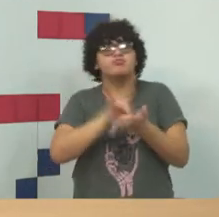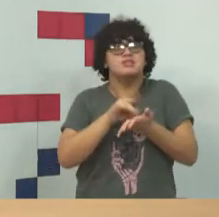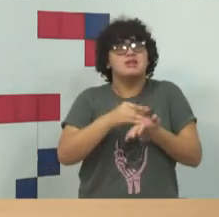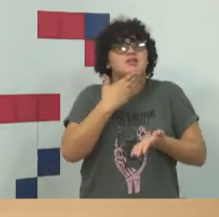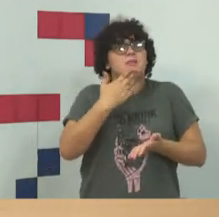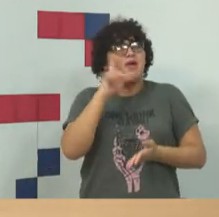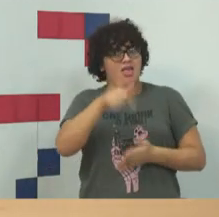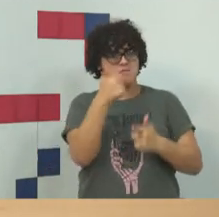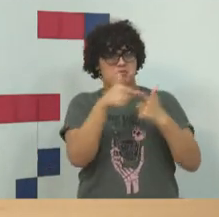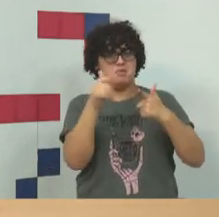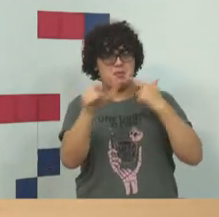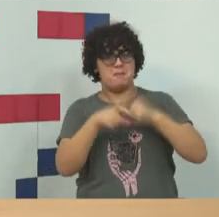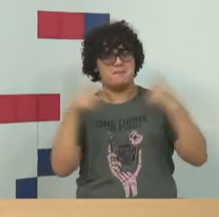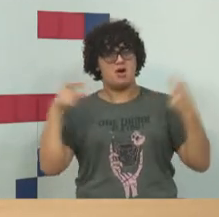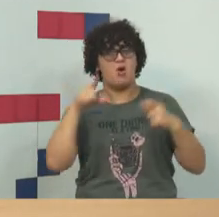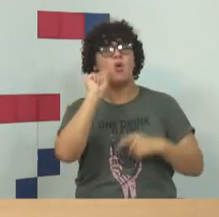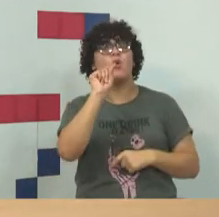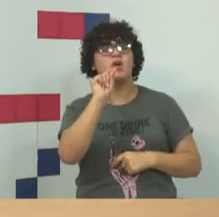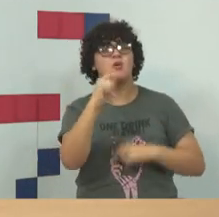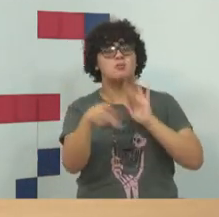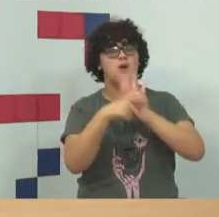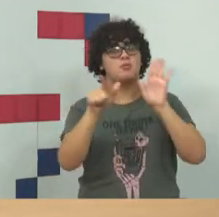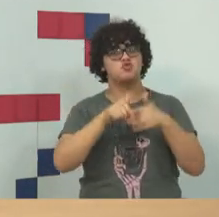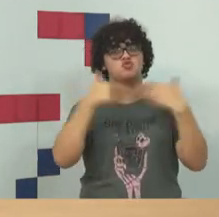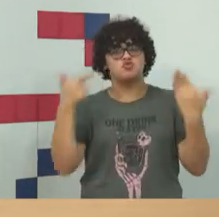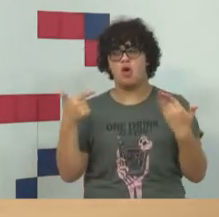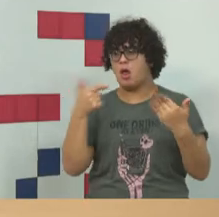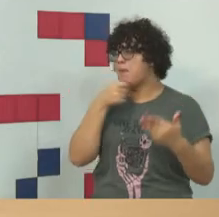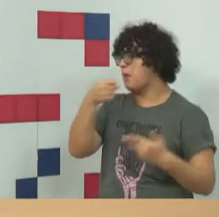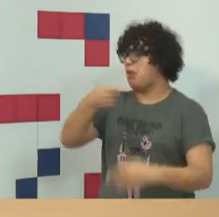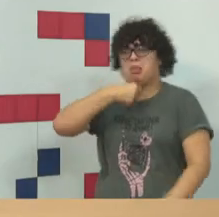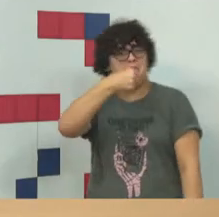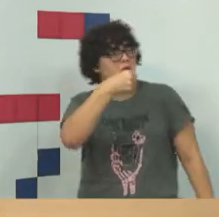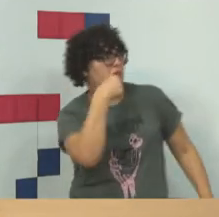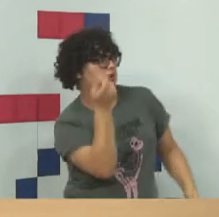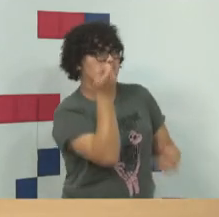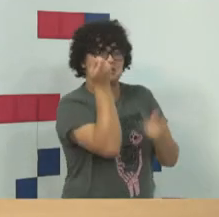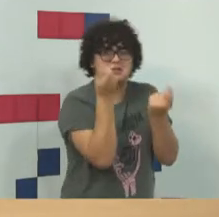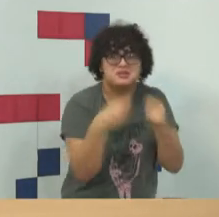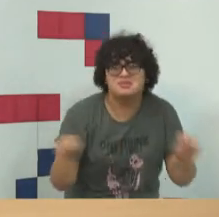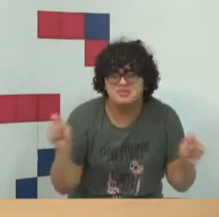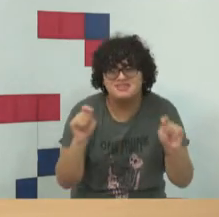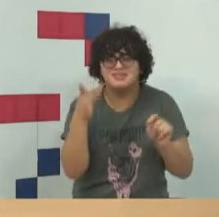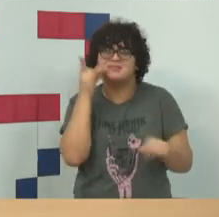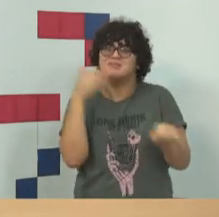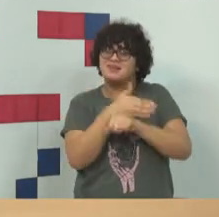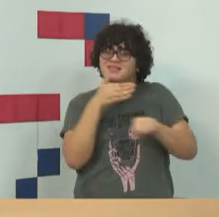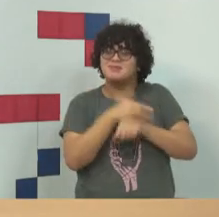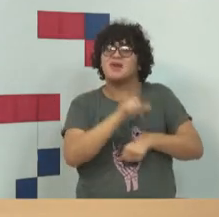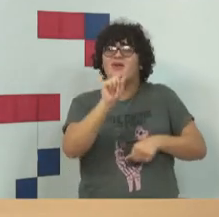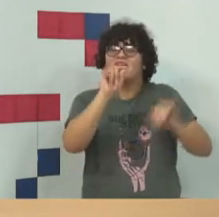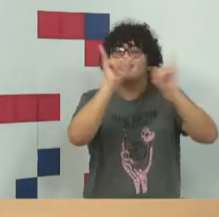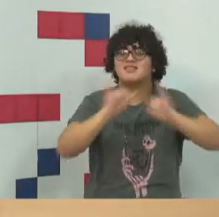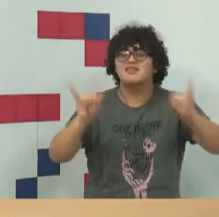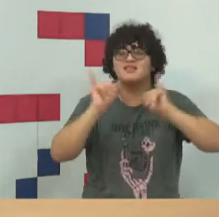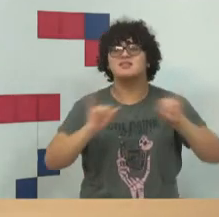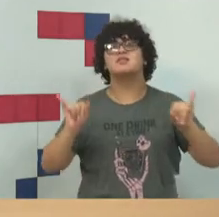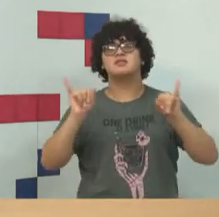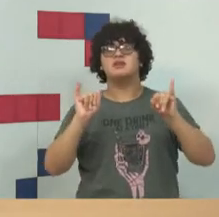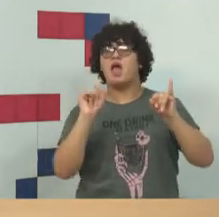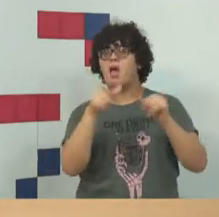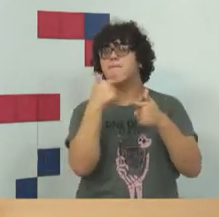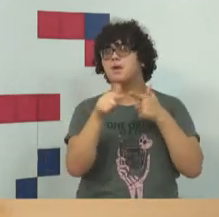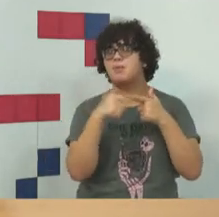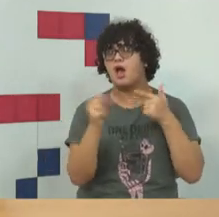aliás, tem até um problema gerado por isso na questão do jornalista, não precisa mais ser jornalista para participar da produção de notícias. É um problema muito